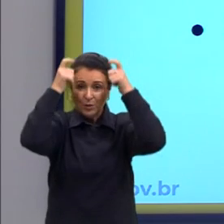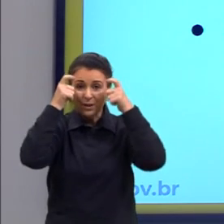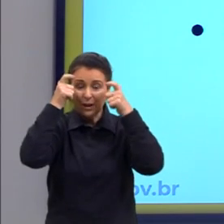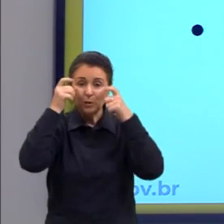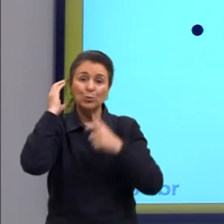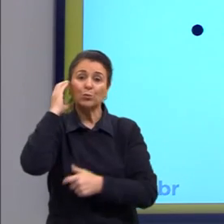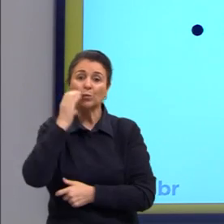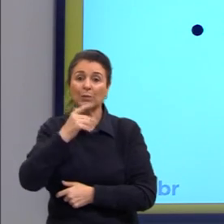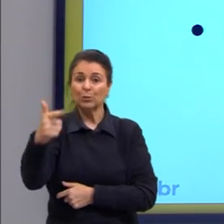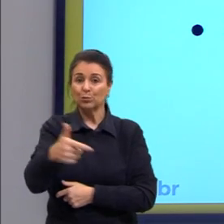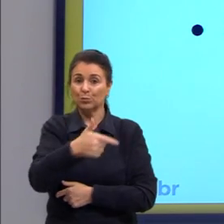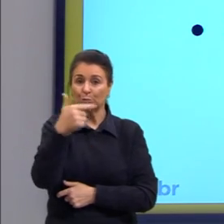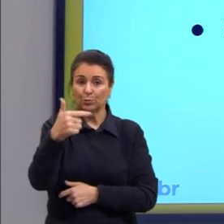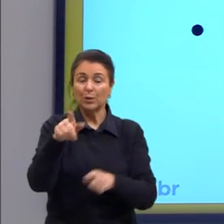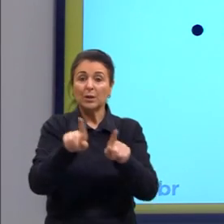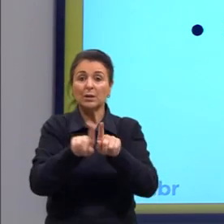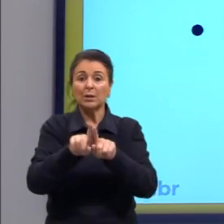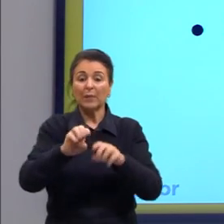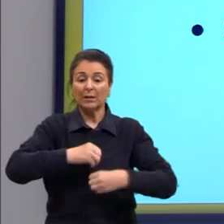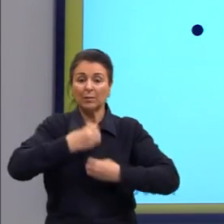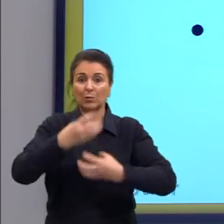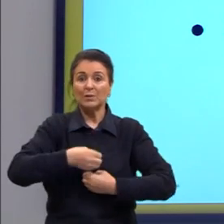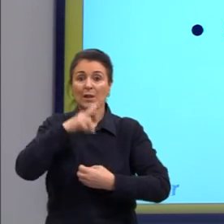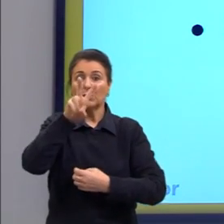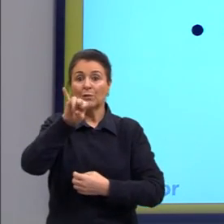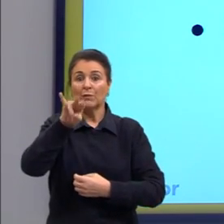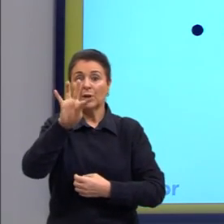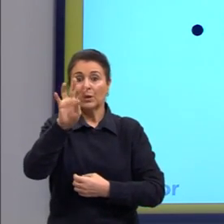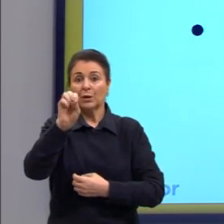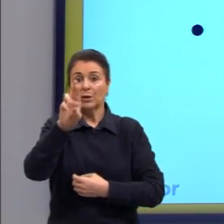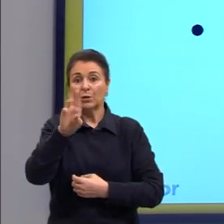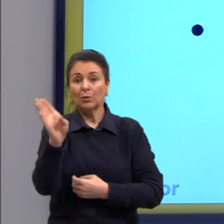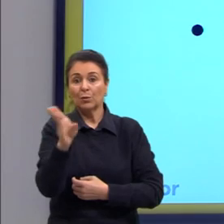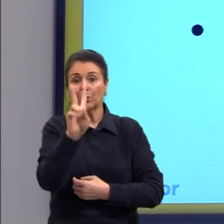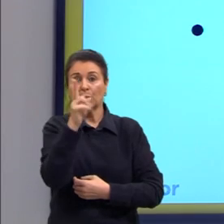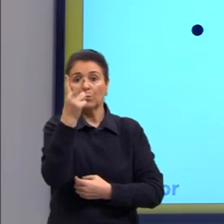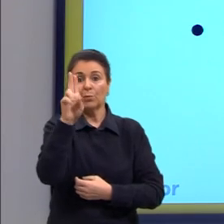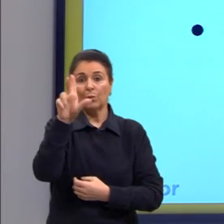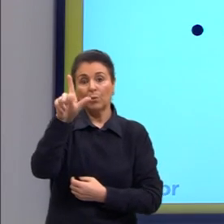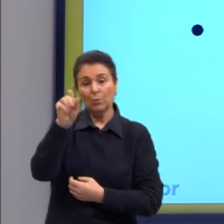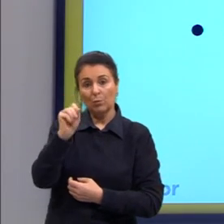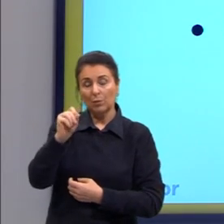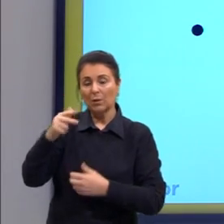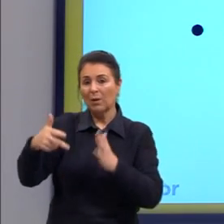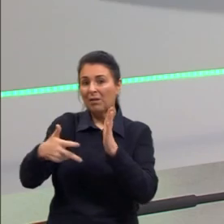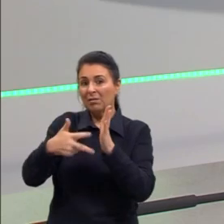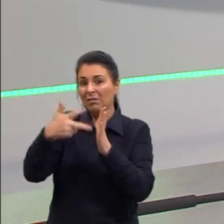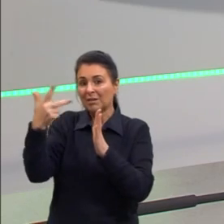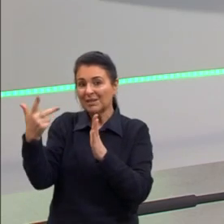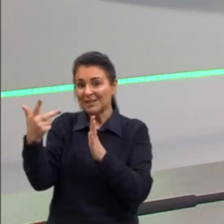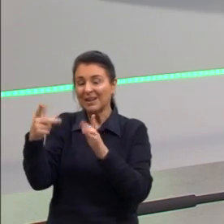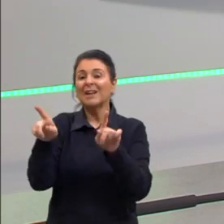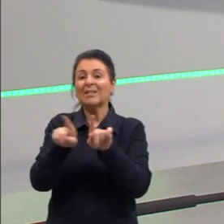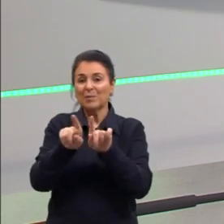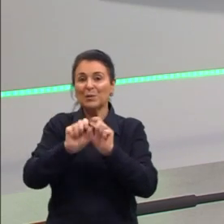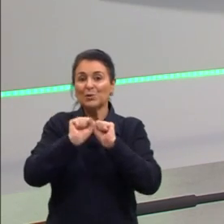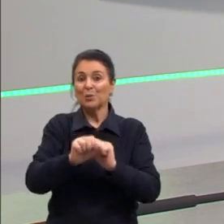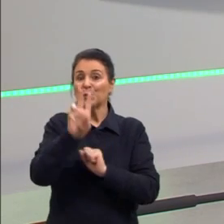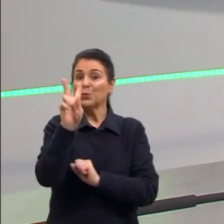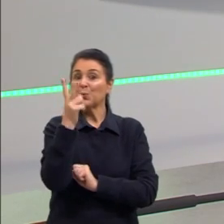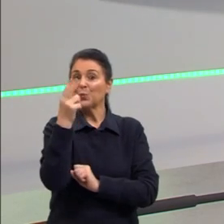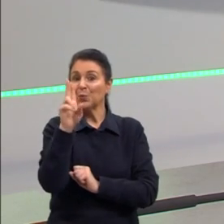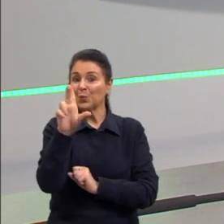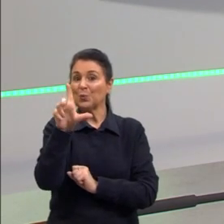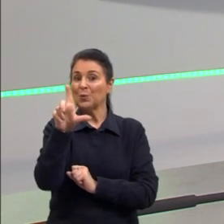ideias de Vitor Hugo. Por isso, também podemos chamar essa terceira geração de geração ugoana, por causa de Vitor Hugo.